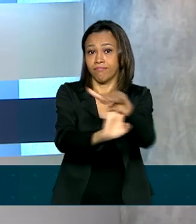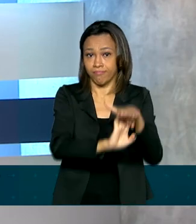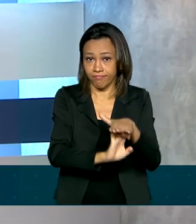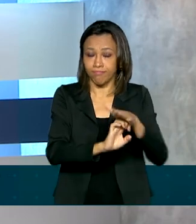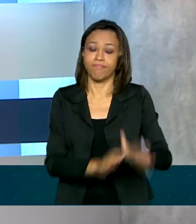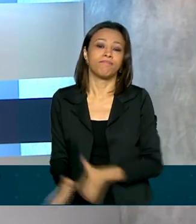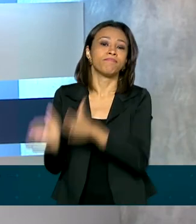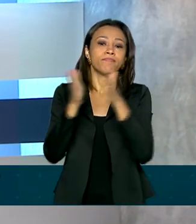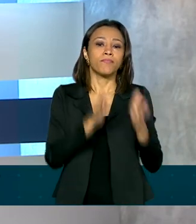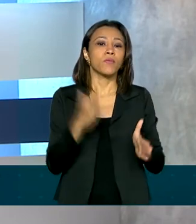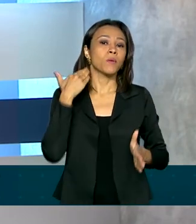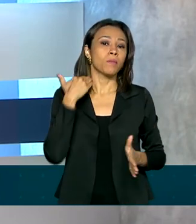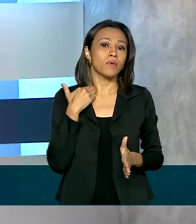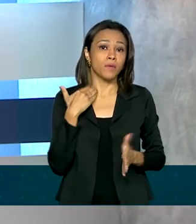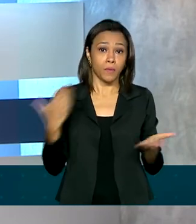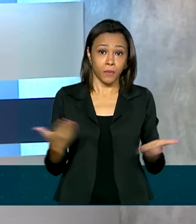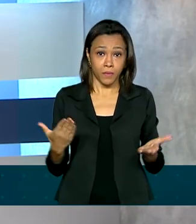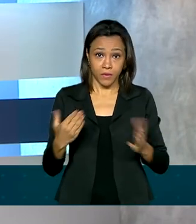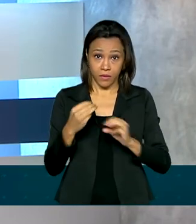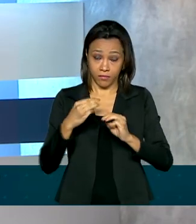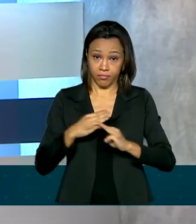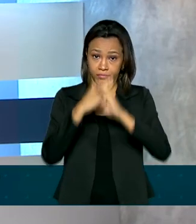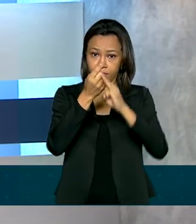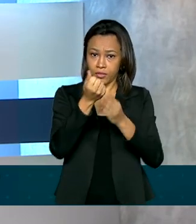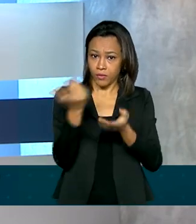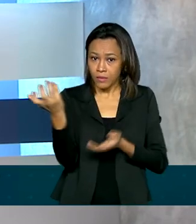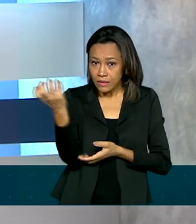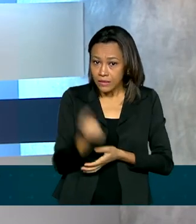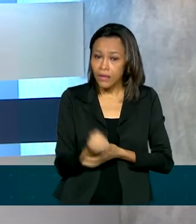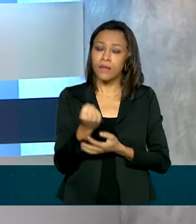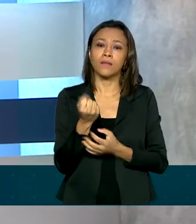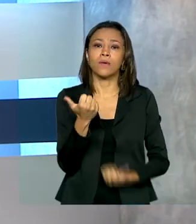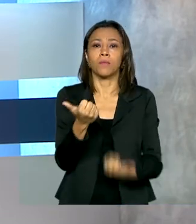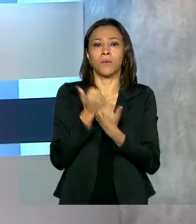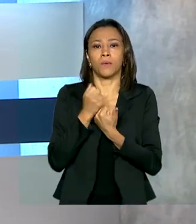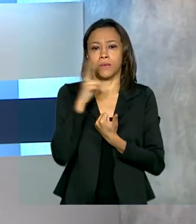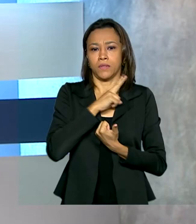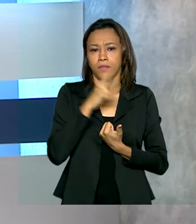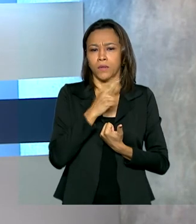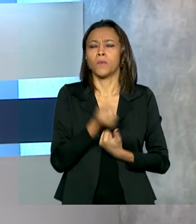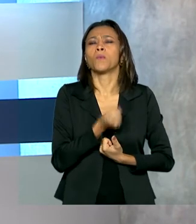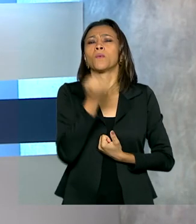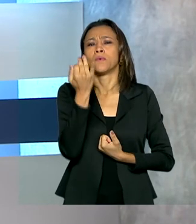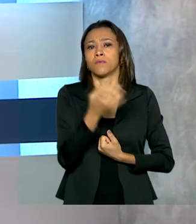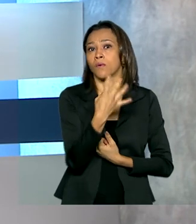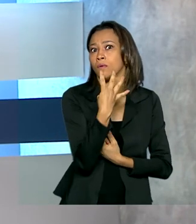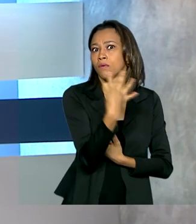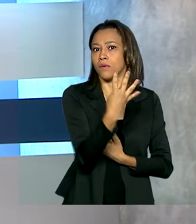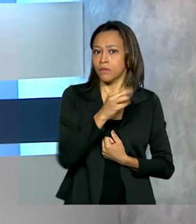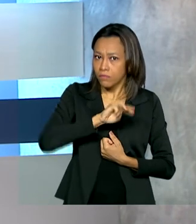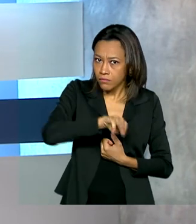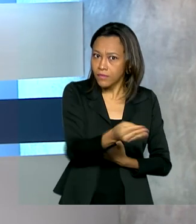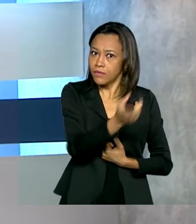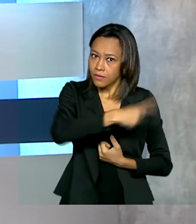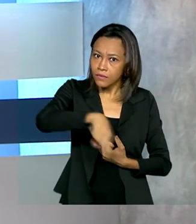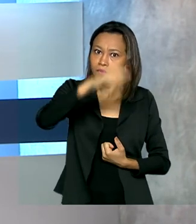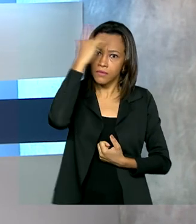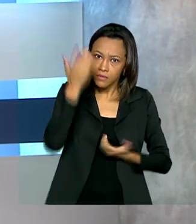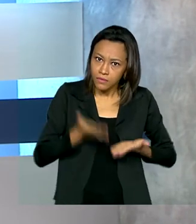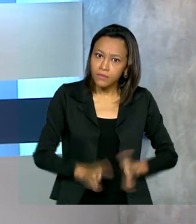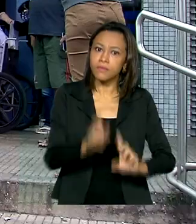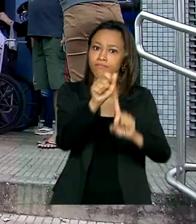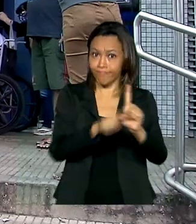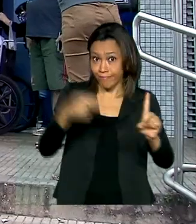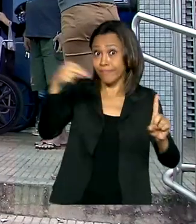E a Caixa libera hoje o saque em dinheiro do auxílio emergencial para quase 4 milhões de trabalhadores nascidos em novembro.